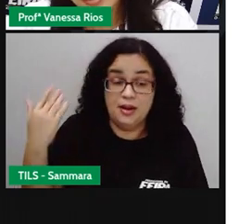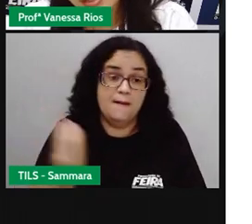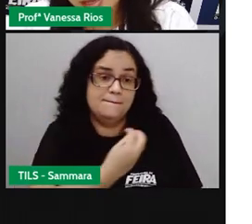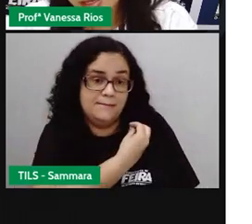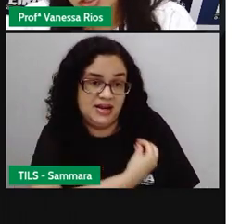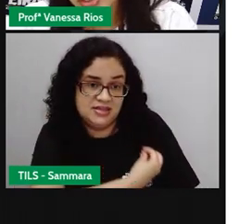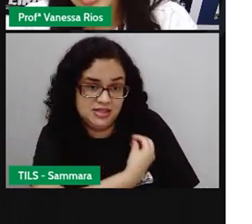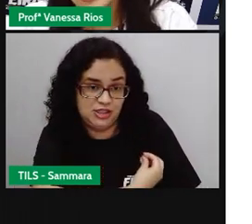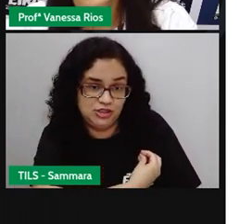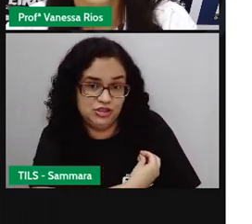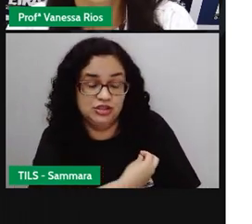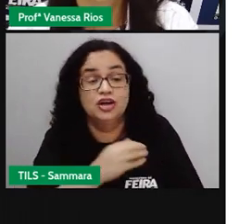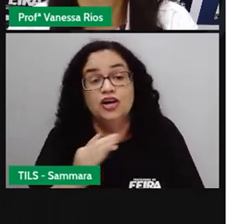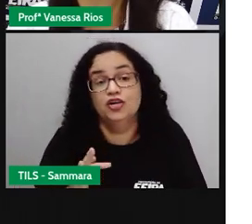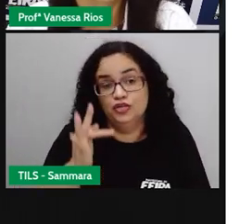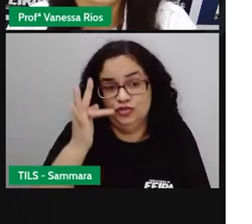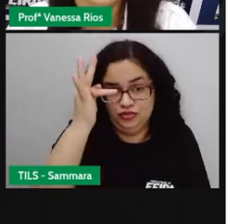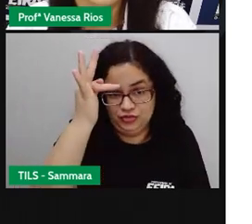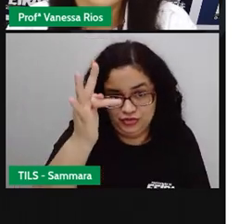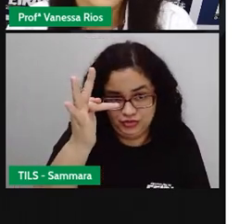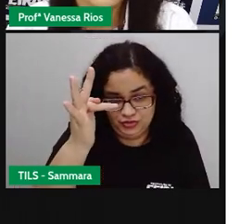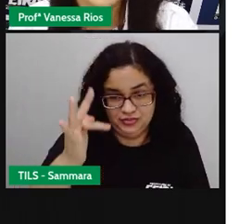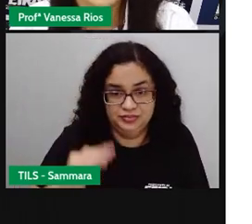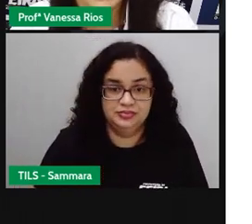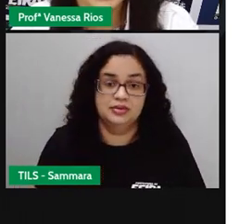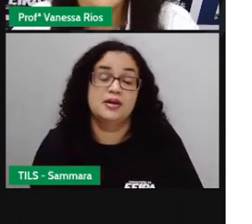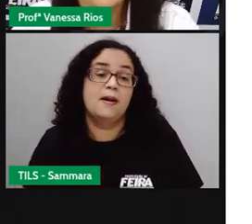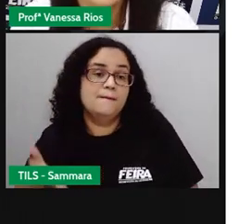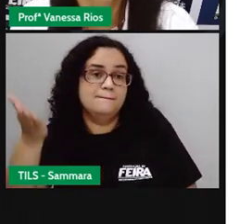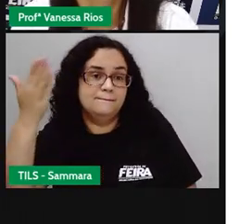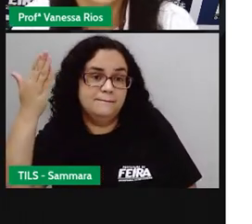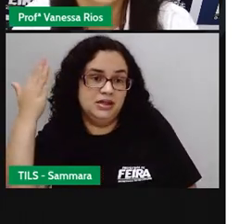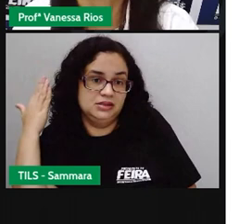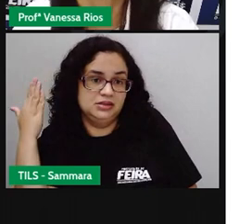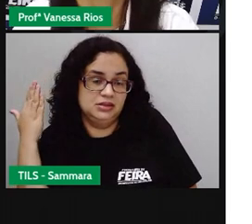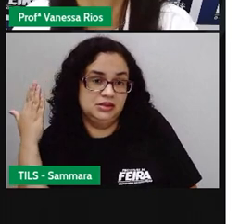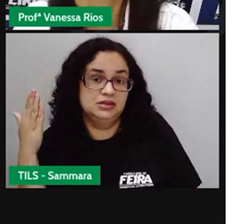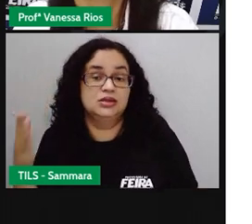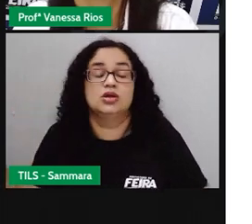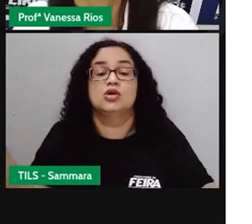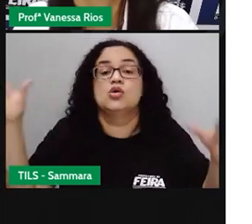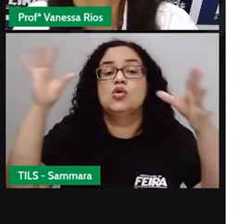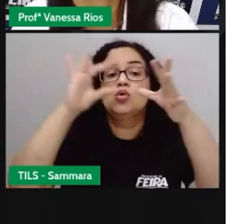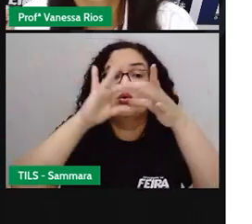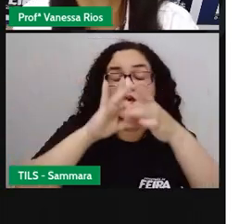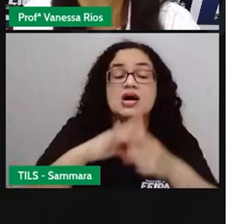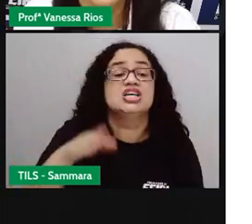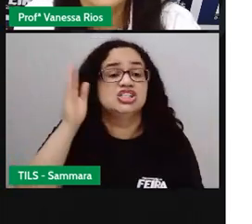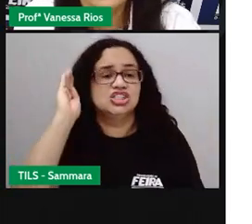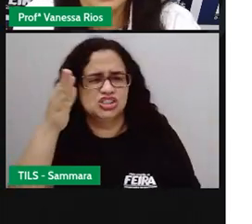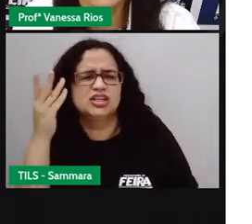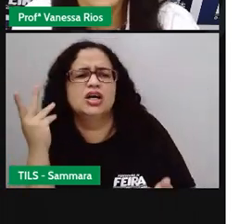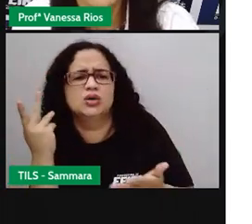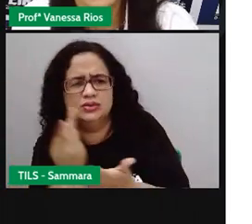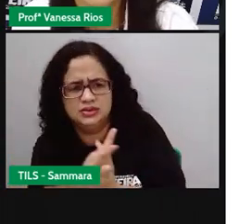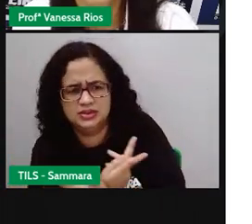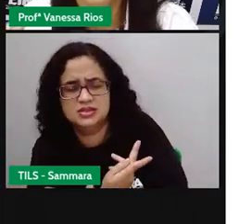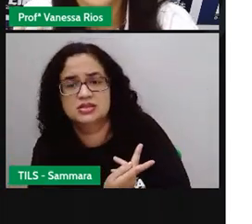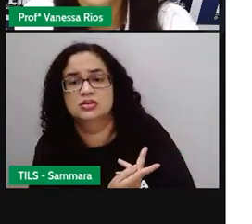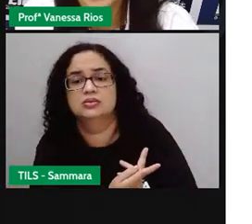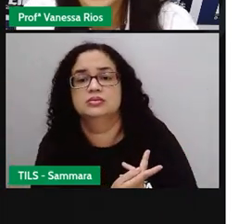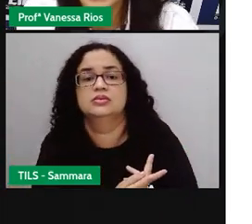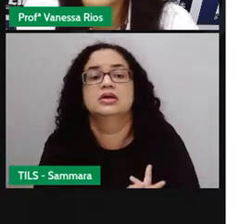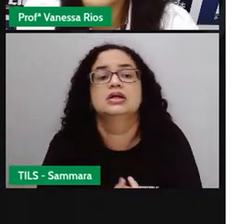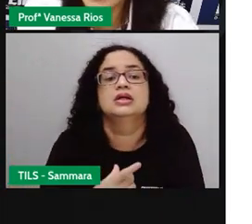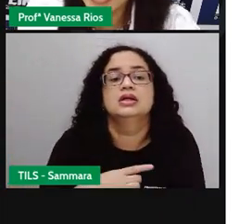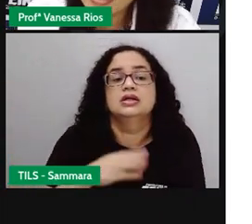passado, presente e futuro. Passado, se relacionando com algo que já aconteceu, né? Com algo